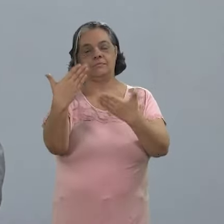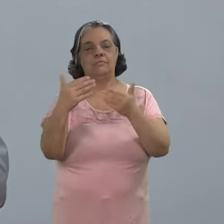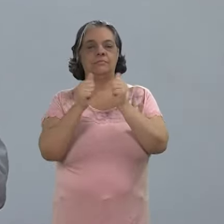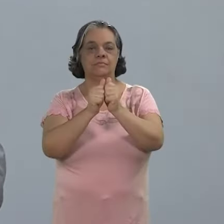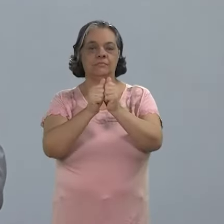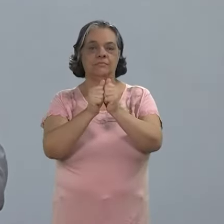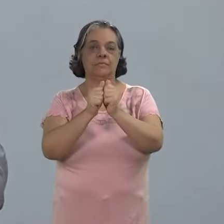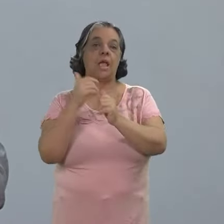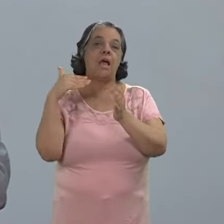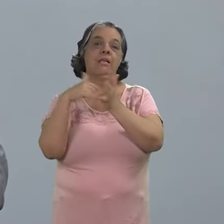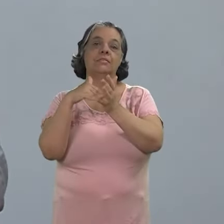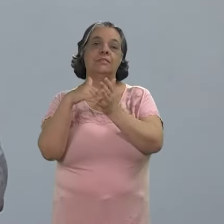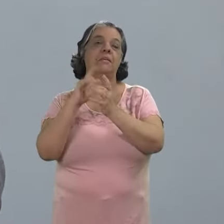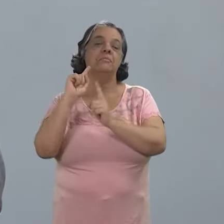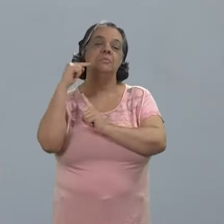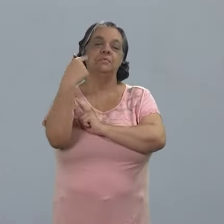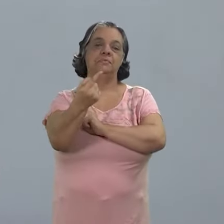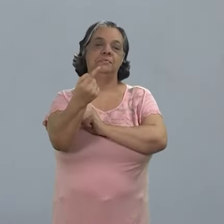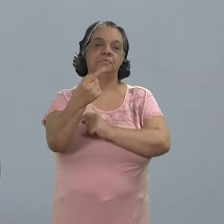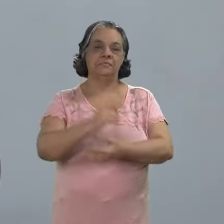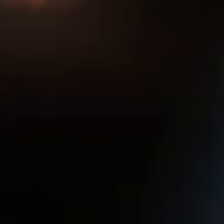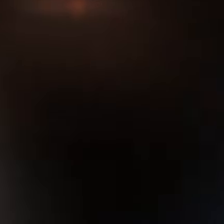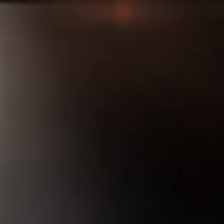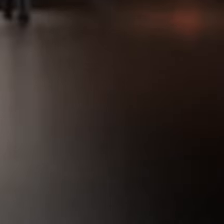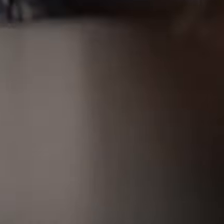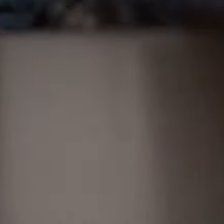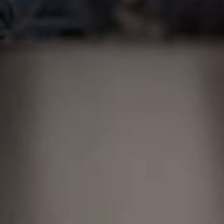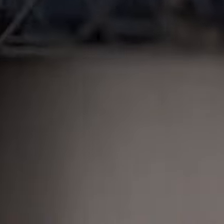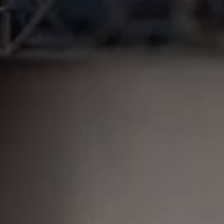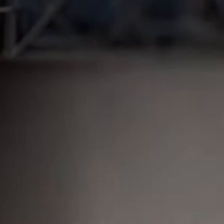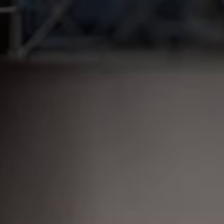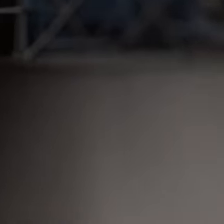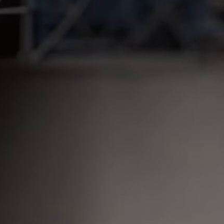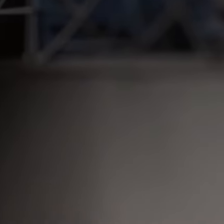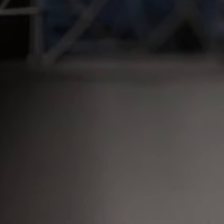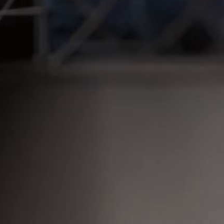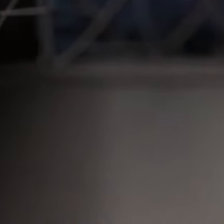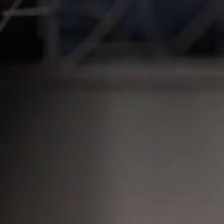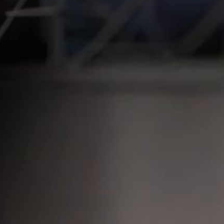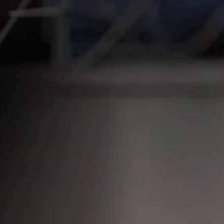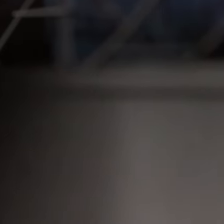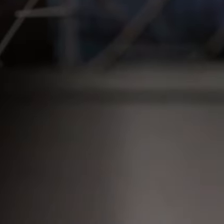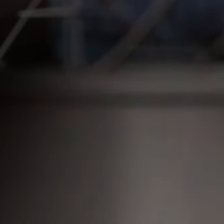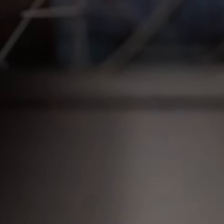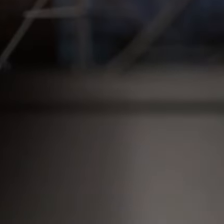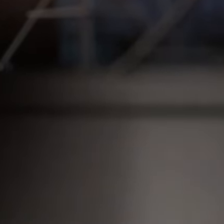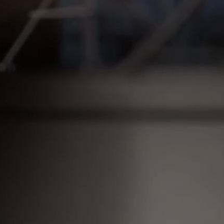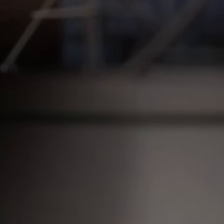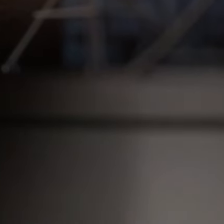agradecemos pela companhia e até a próxima Música Música